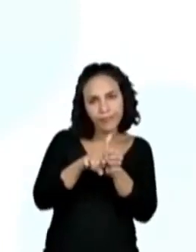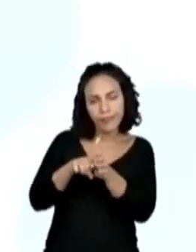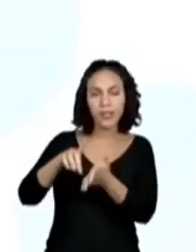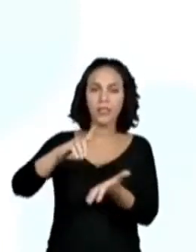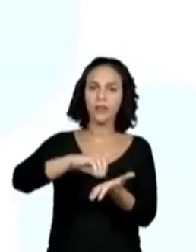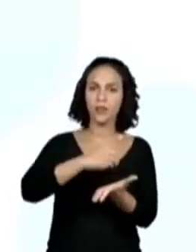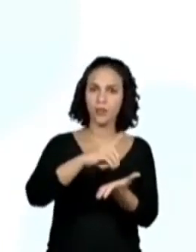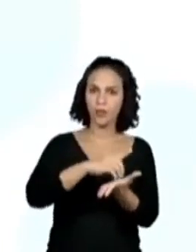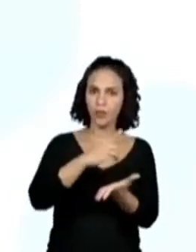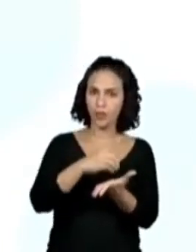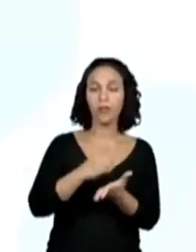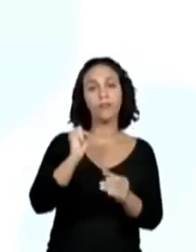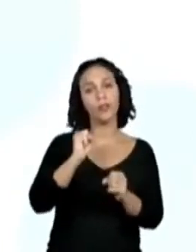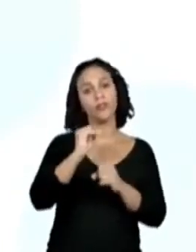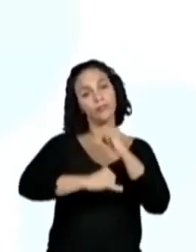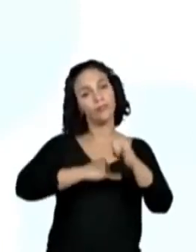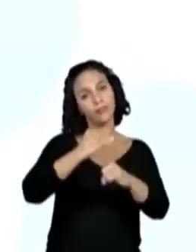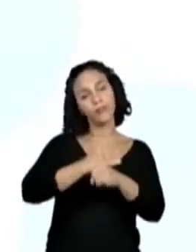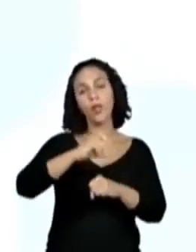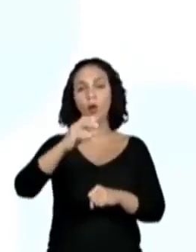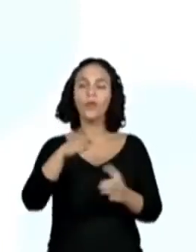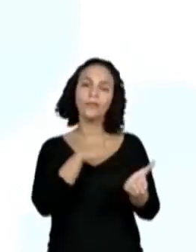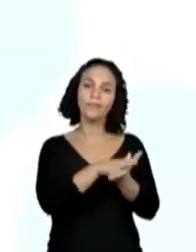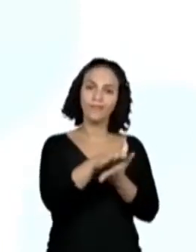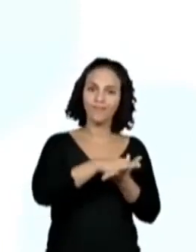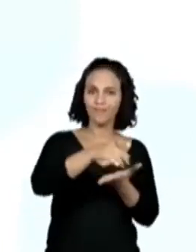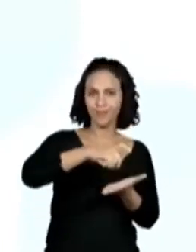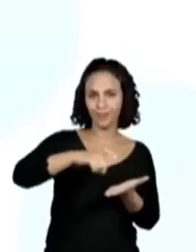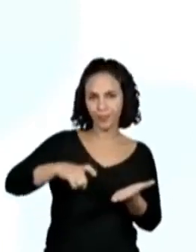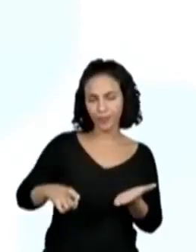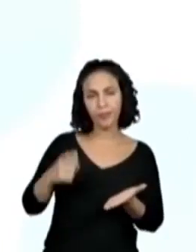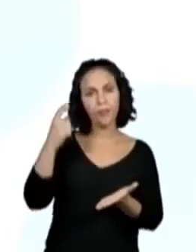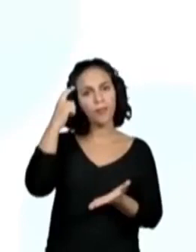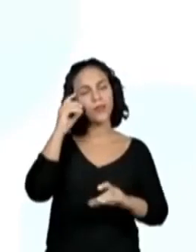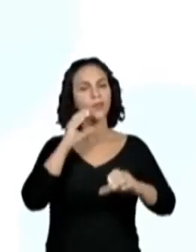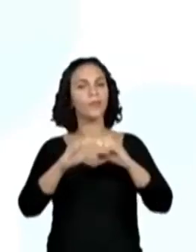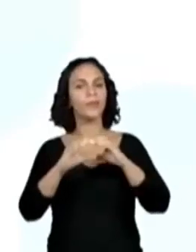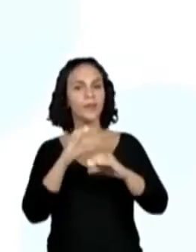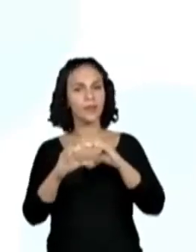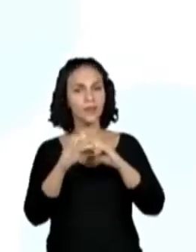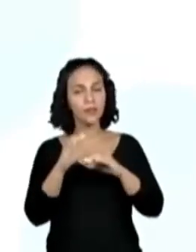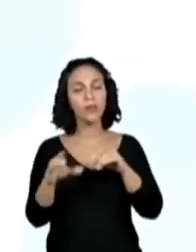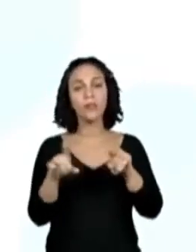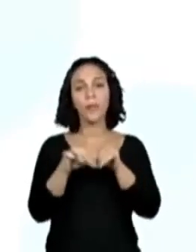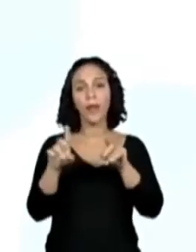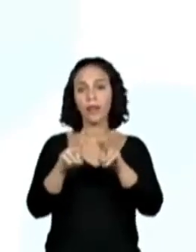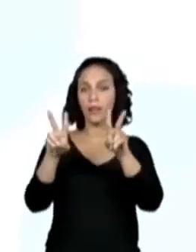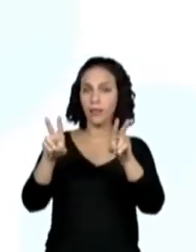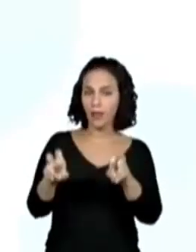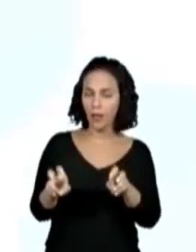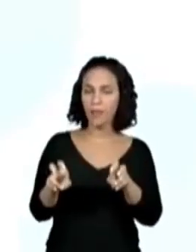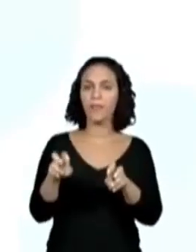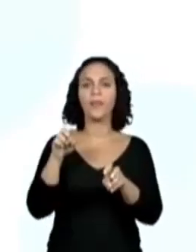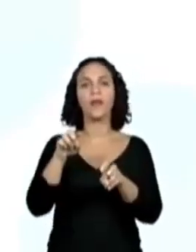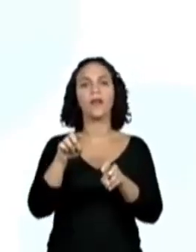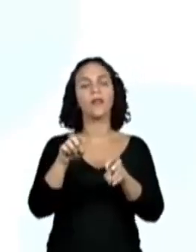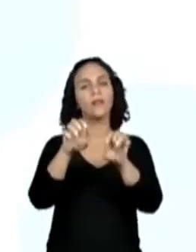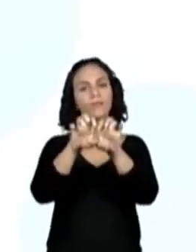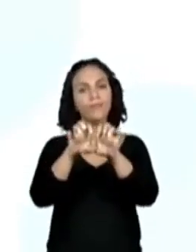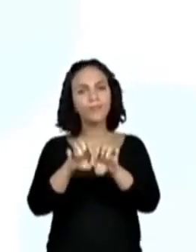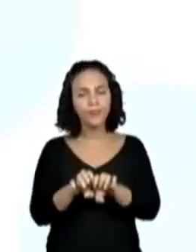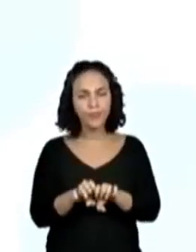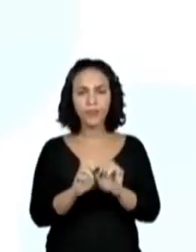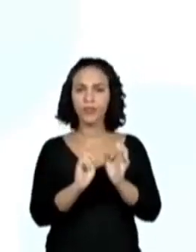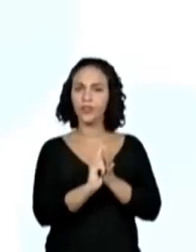do dicionário digitais ou impressos, considerando a situação comunicativa, o tema, assunto, a estrutura